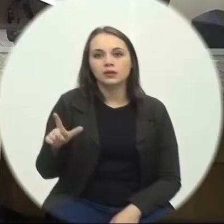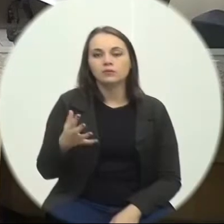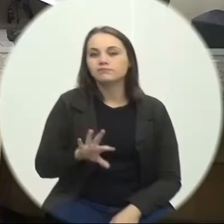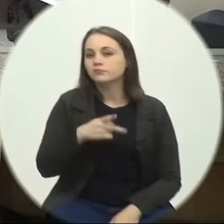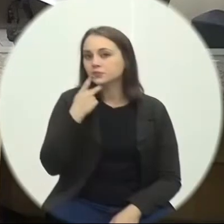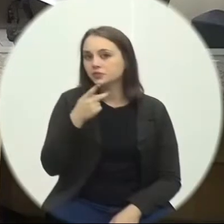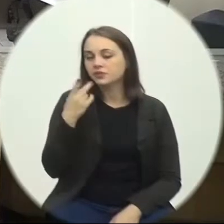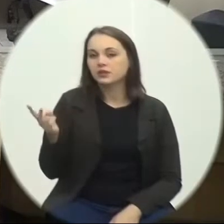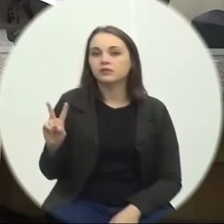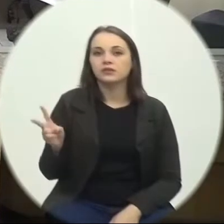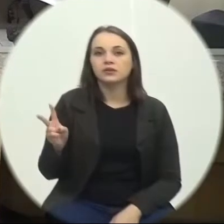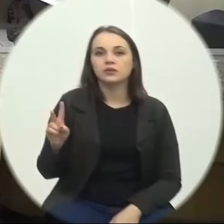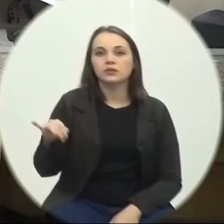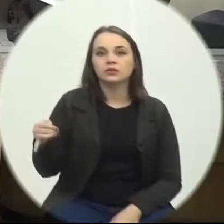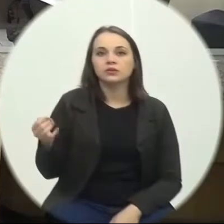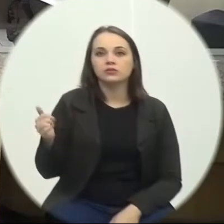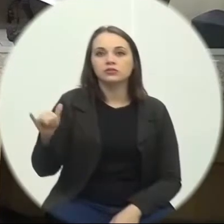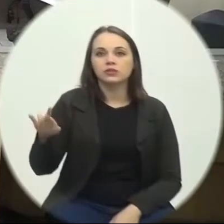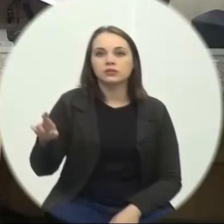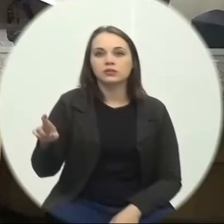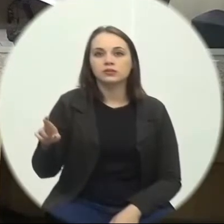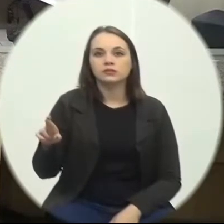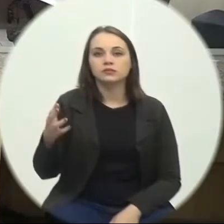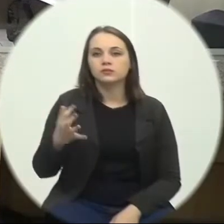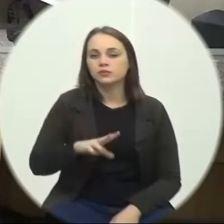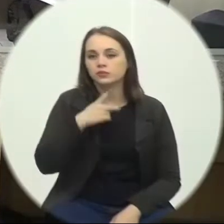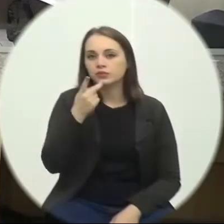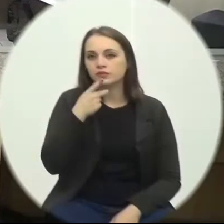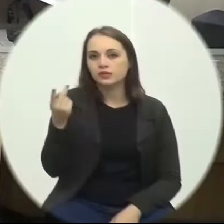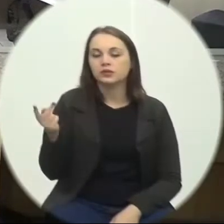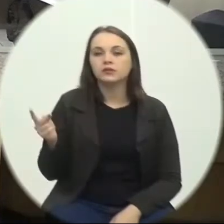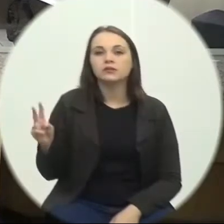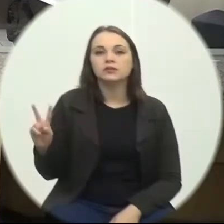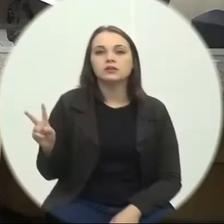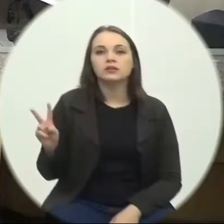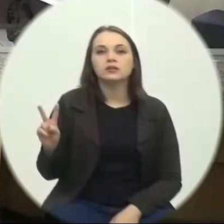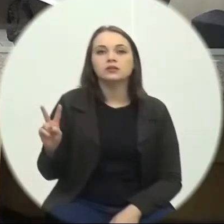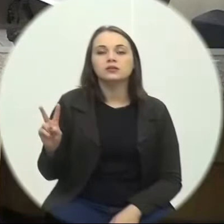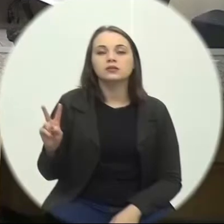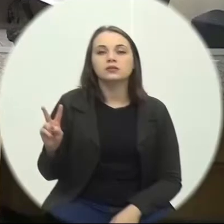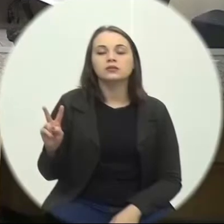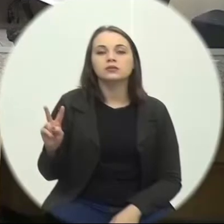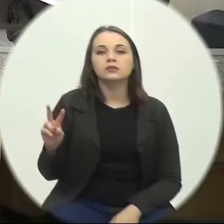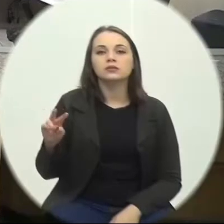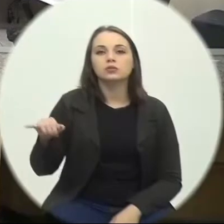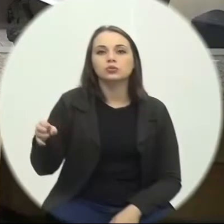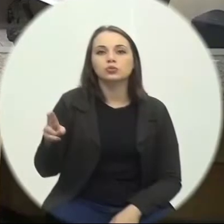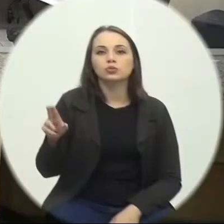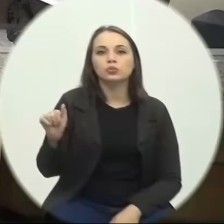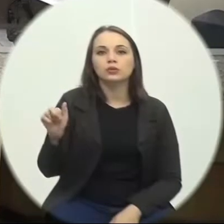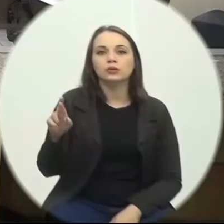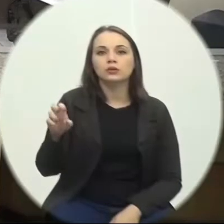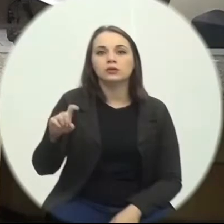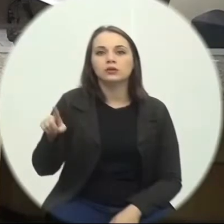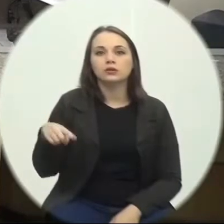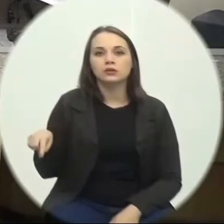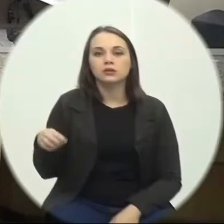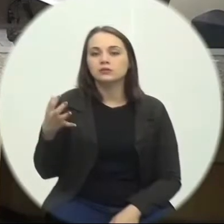Declina com a palavra O vereador pastor Jair Declina com a palavra O vereador Juarez de Jesus